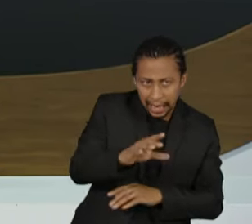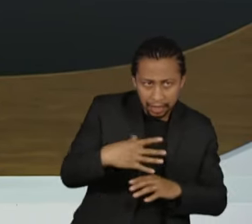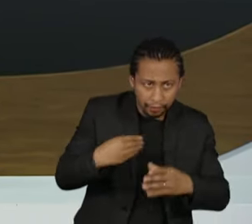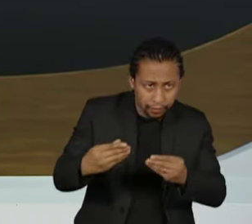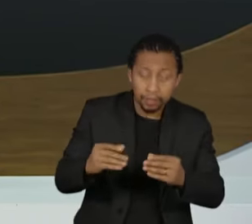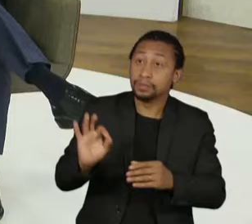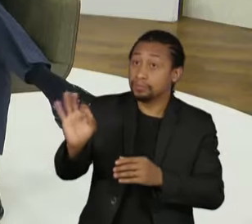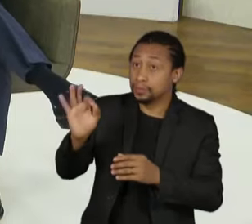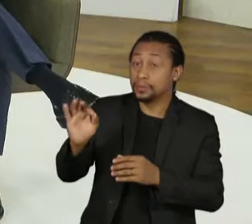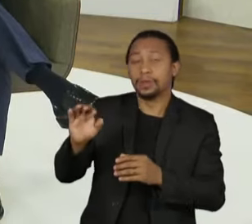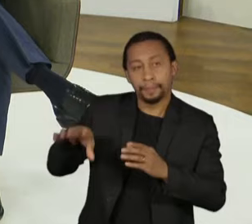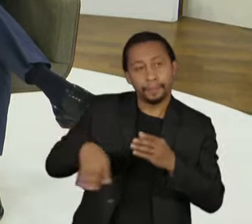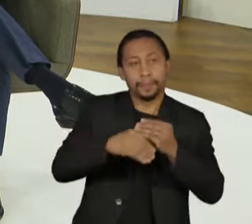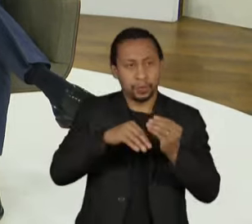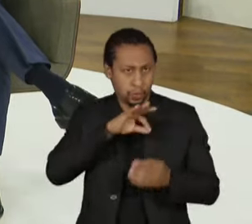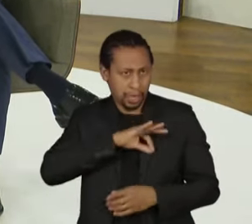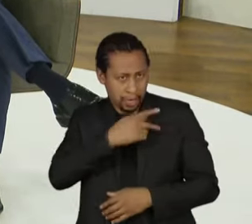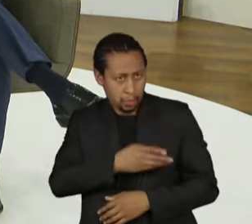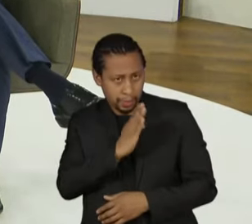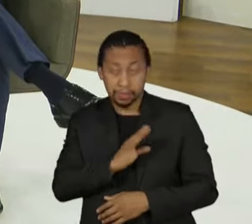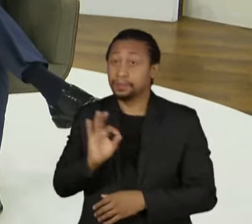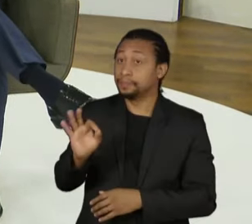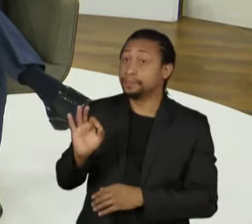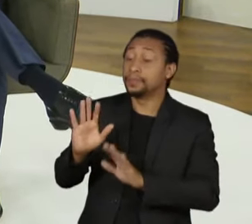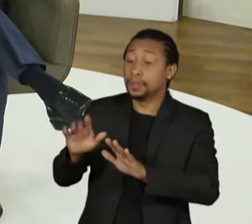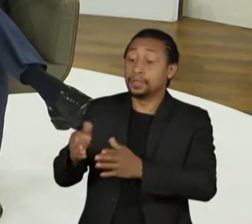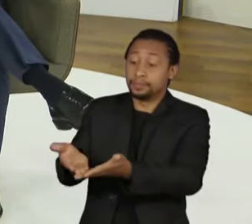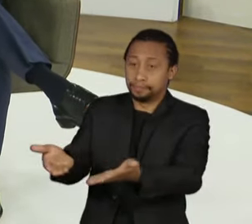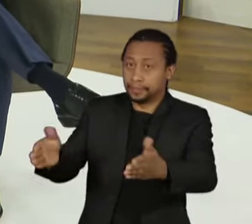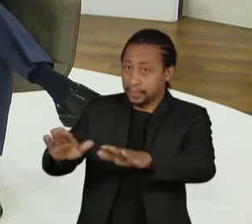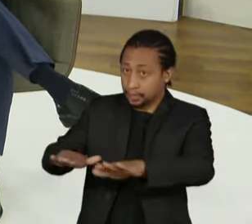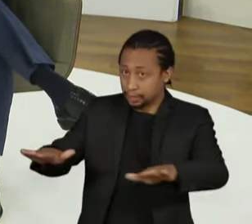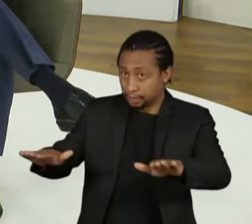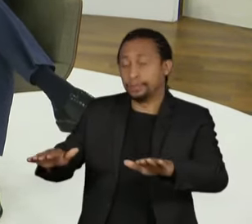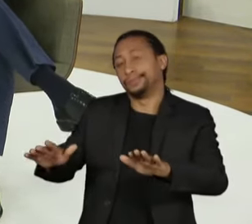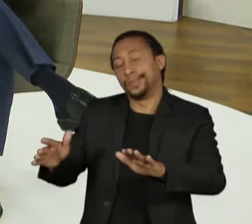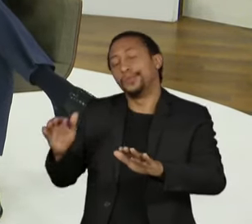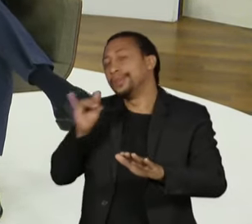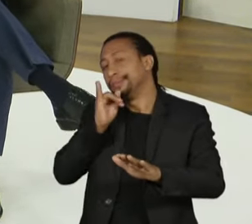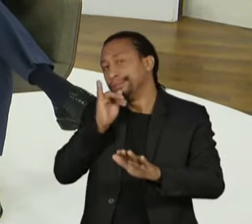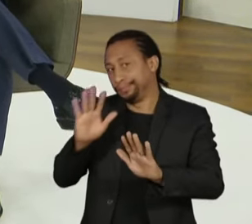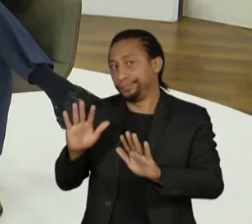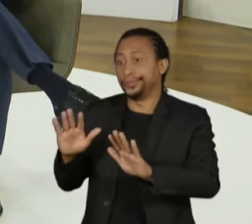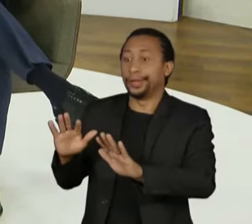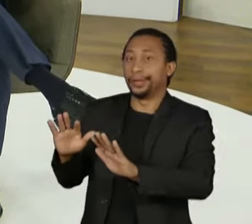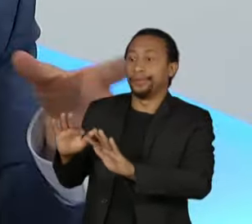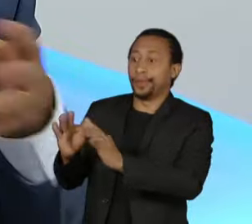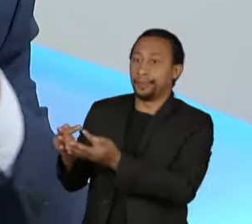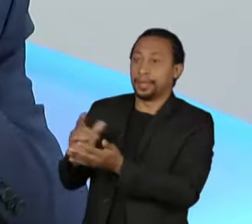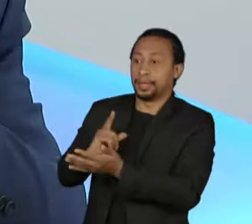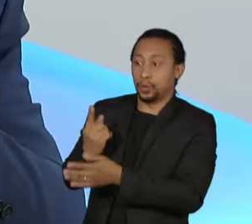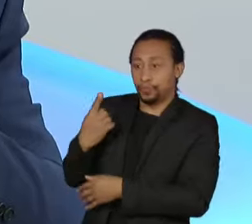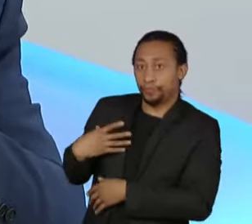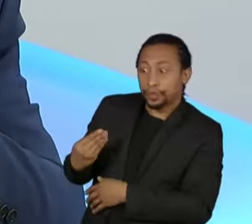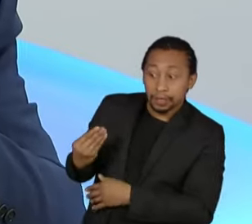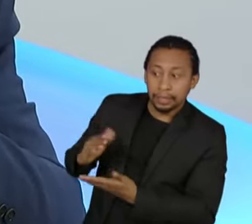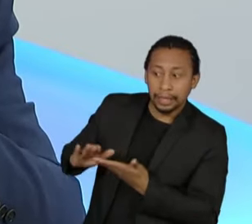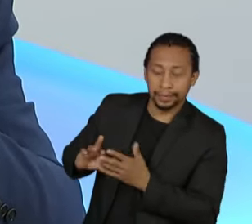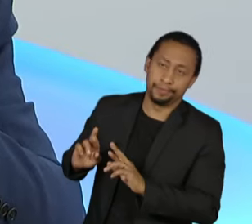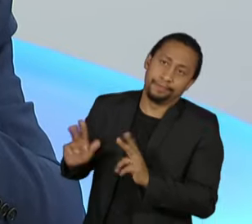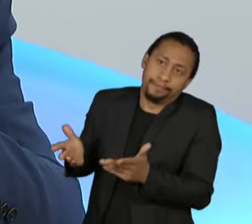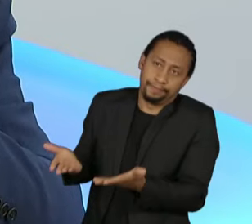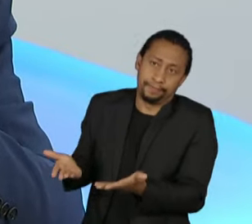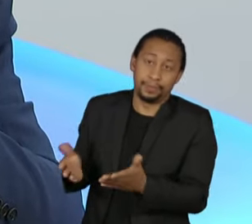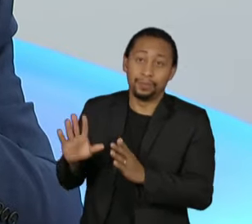é isso? É. E, ah, é um cheque em branco, também não é. A gente excepcionaliza na emenda